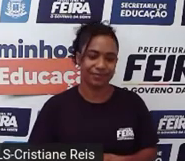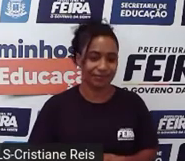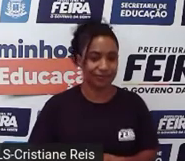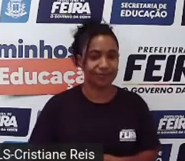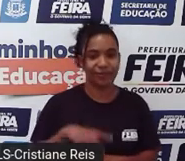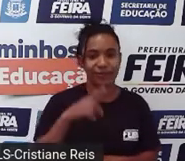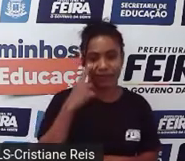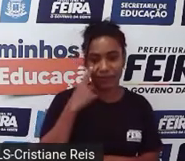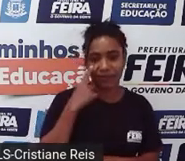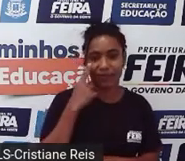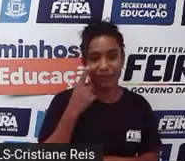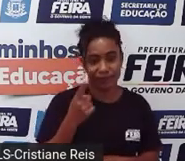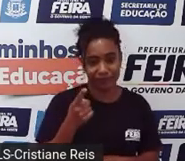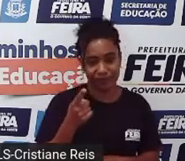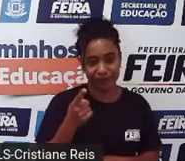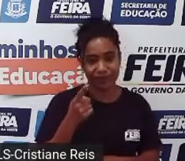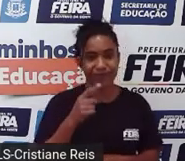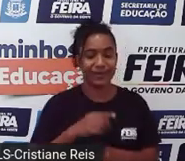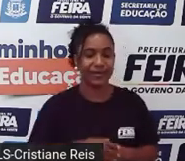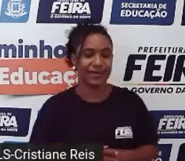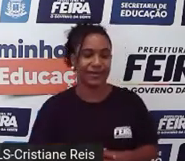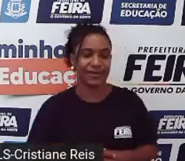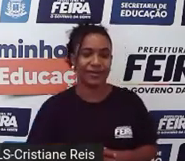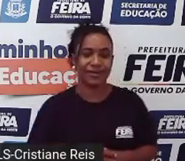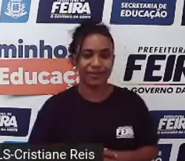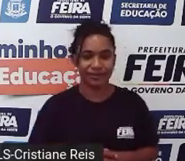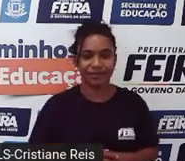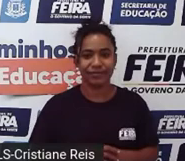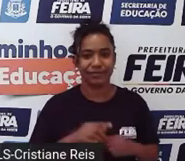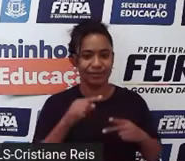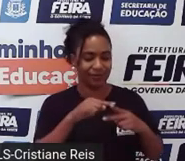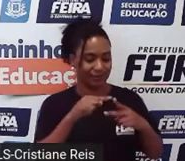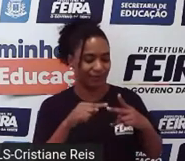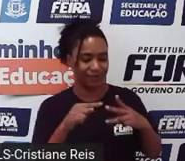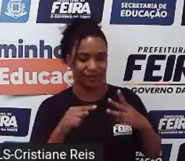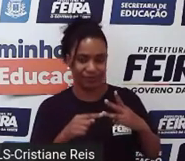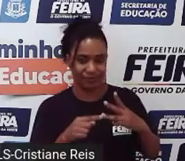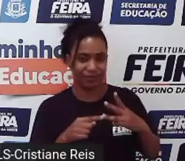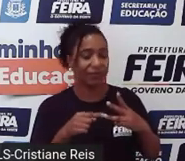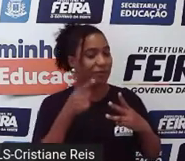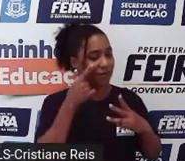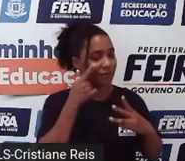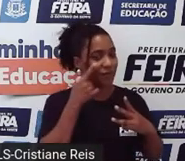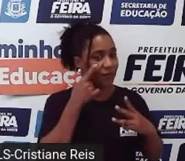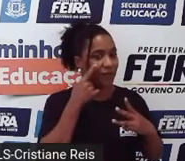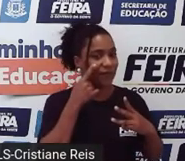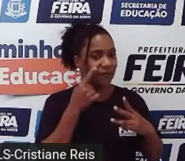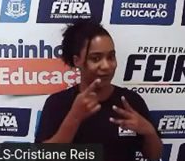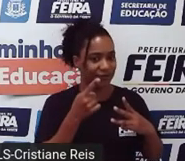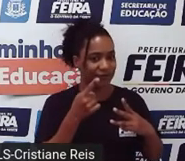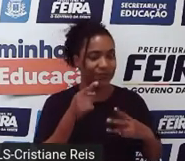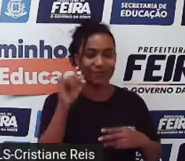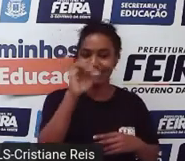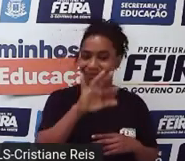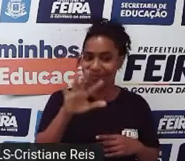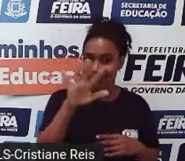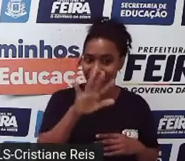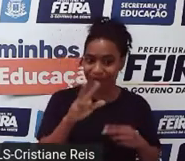Observem que nós temos aqui a personagem em três situações diferentes. Então, vamos tentar fazer a leitura das imagens.